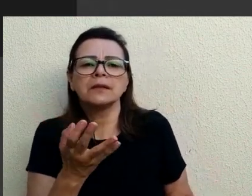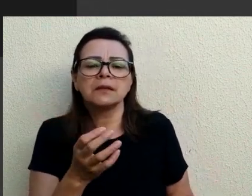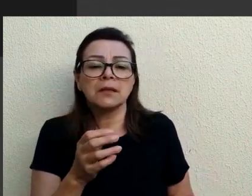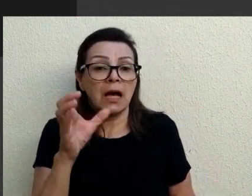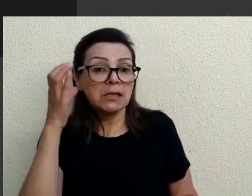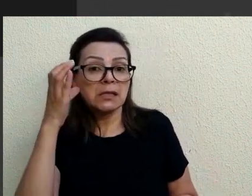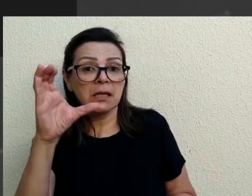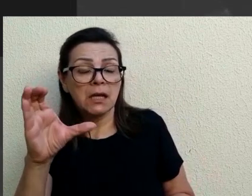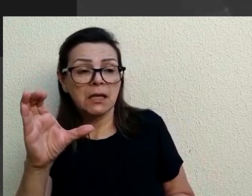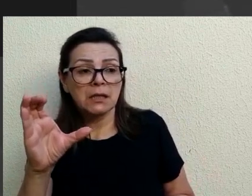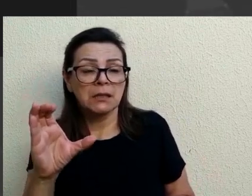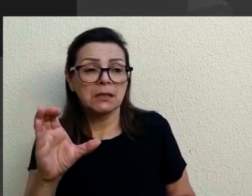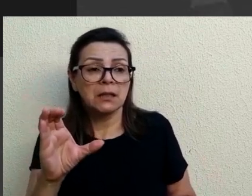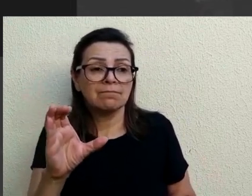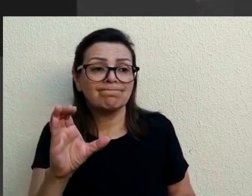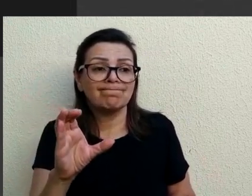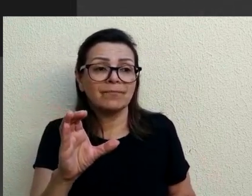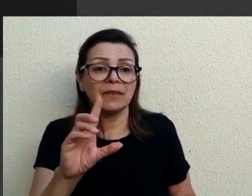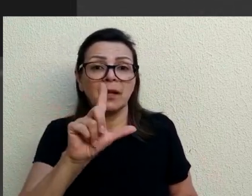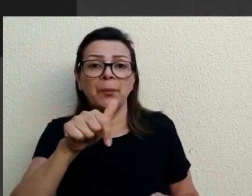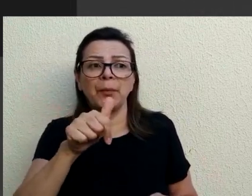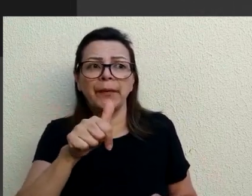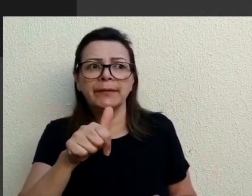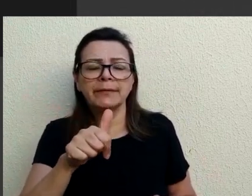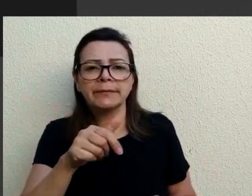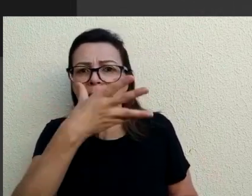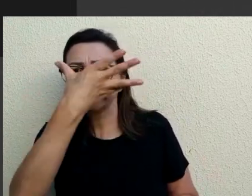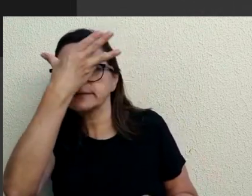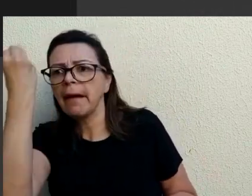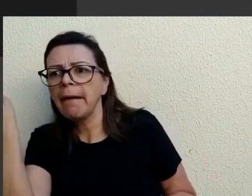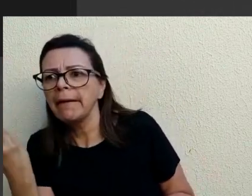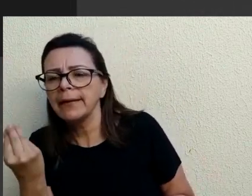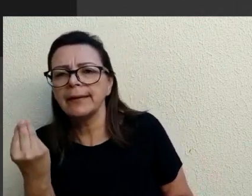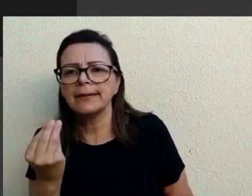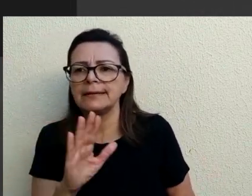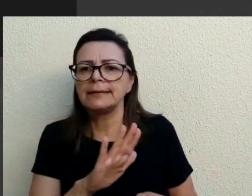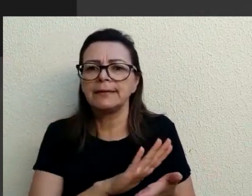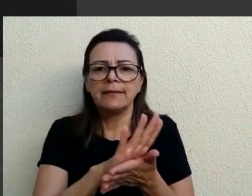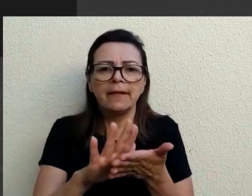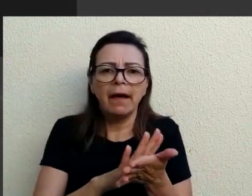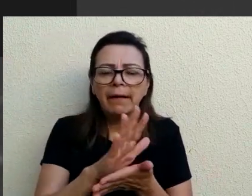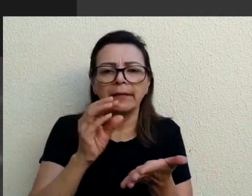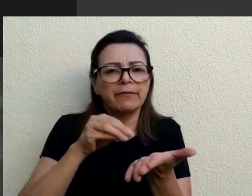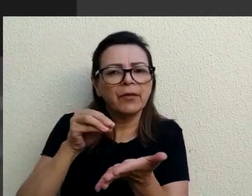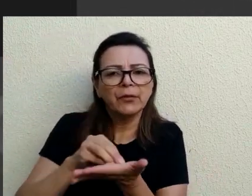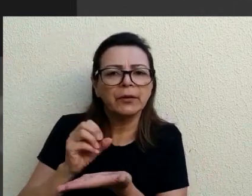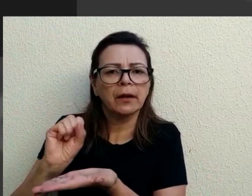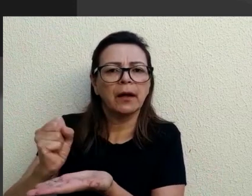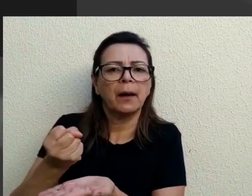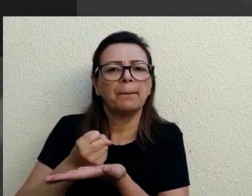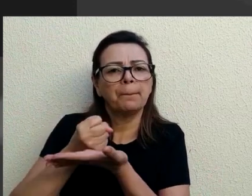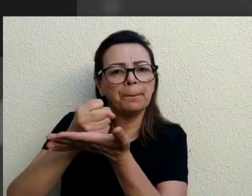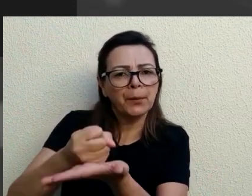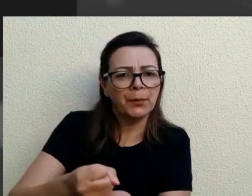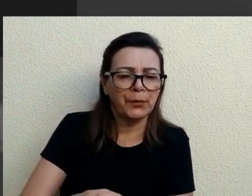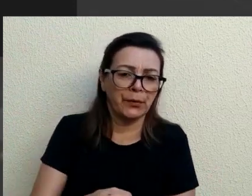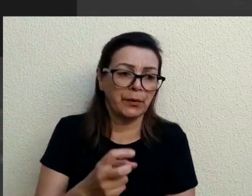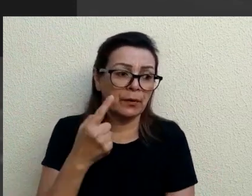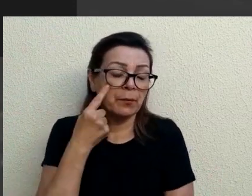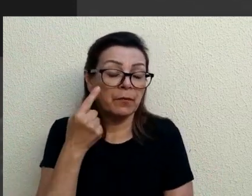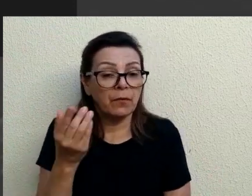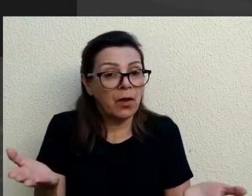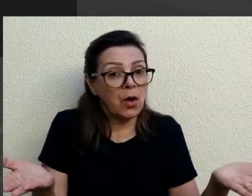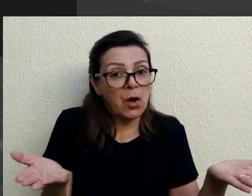procura a ciência quando precisa e depois ela é esquecida, mas procurar em cima da hora não dá certo, a gente está vendo o que está